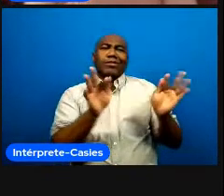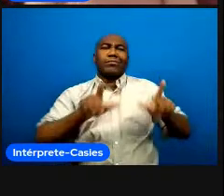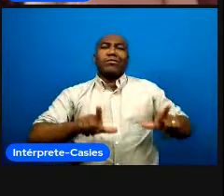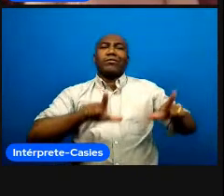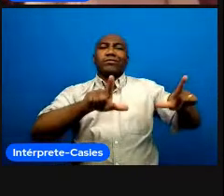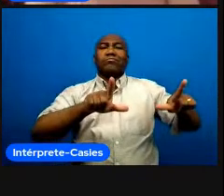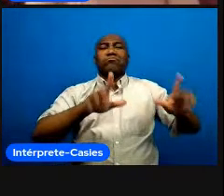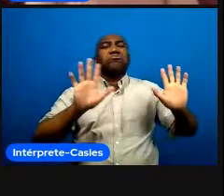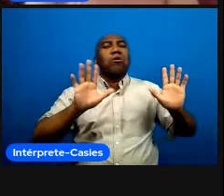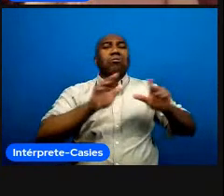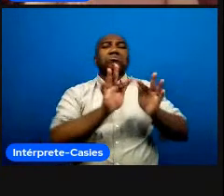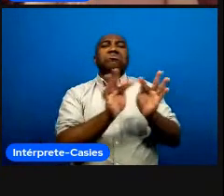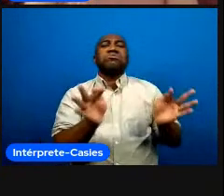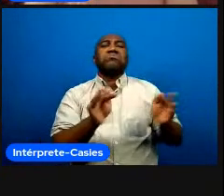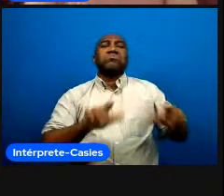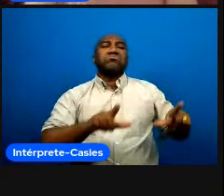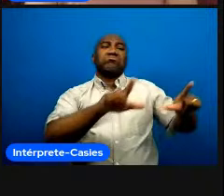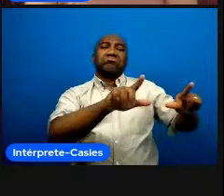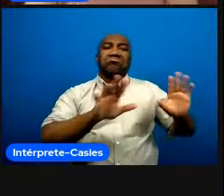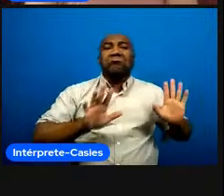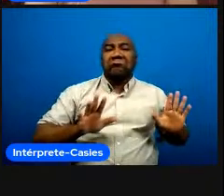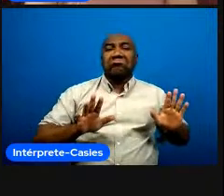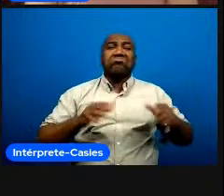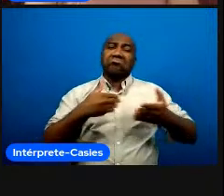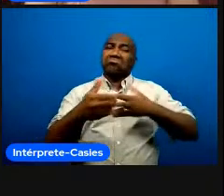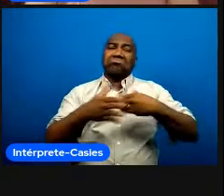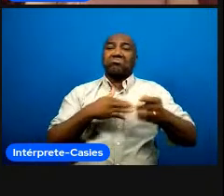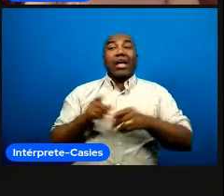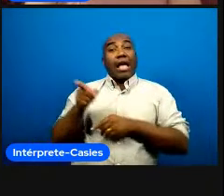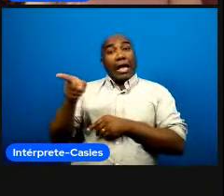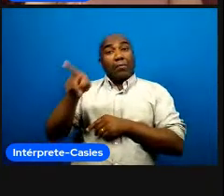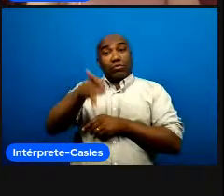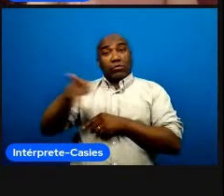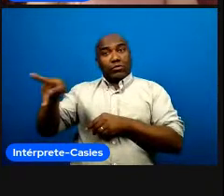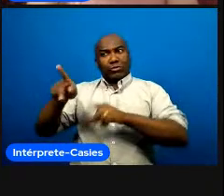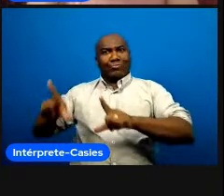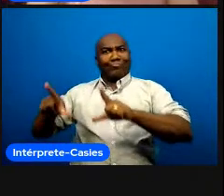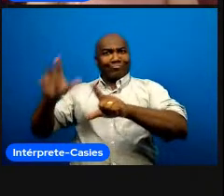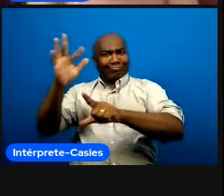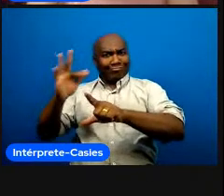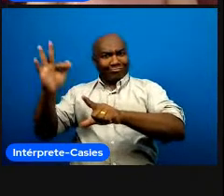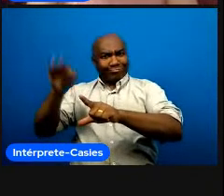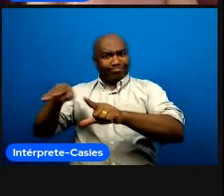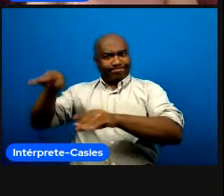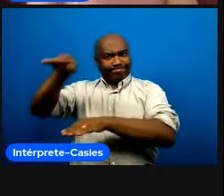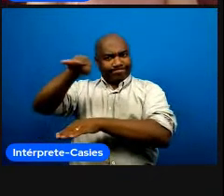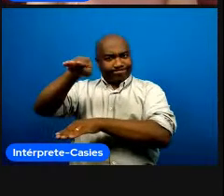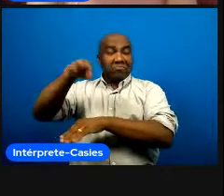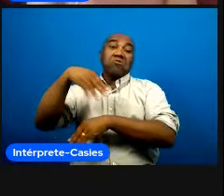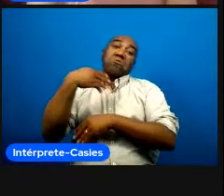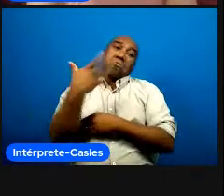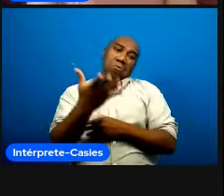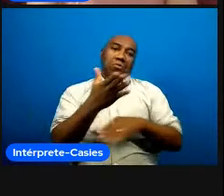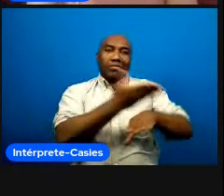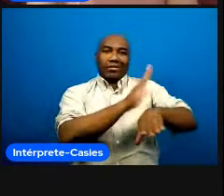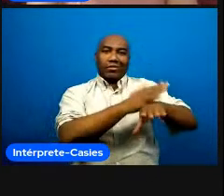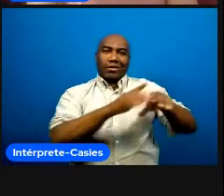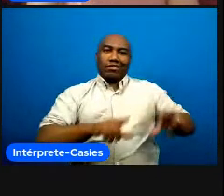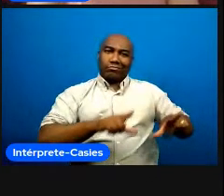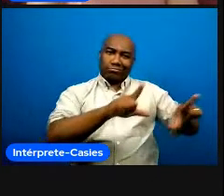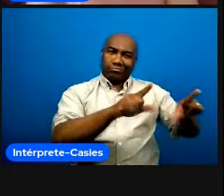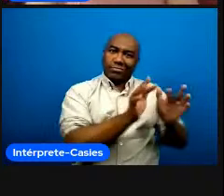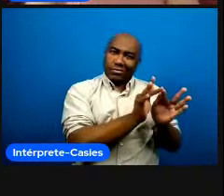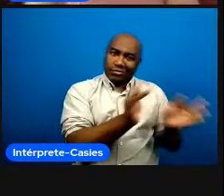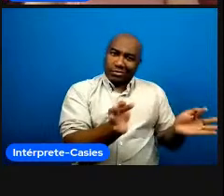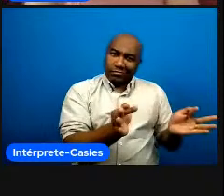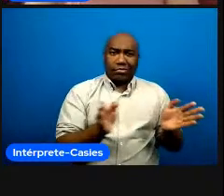né então mas em todos os casos né eu costumo dizer que a gente pode questionar onde acontece a formação mas a gente